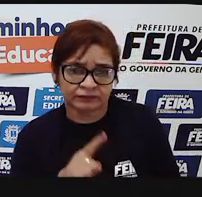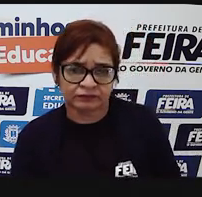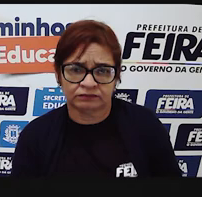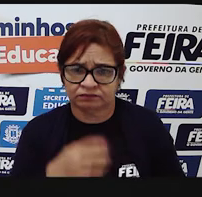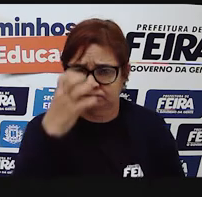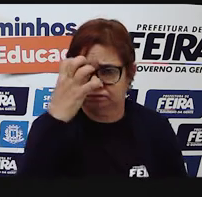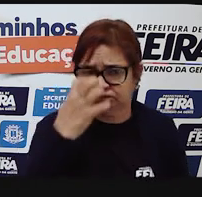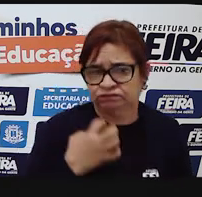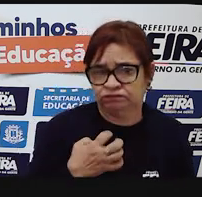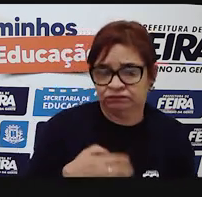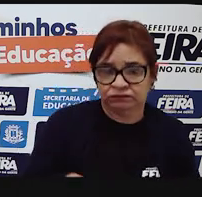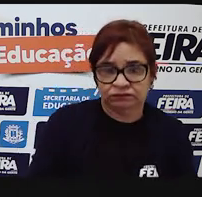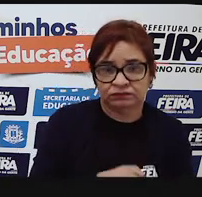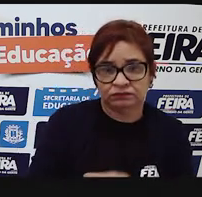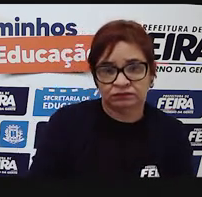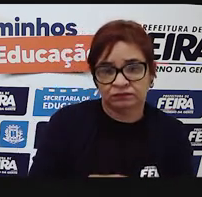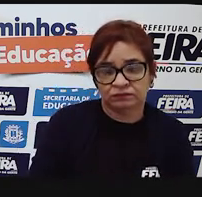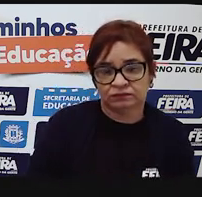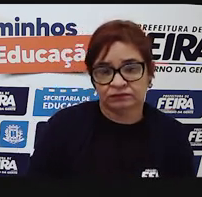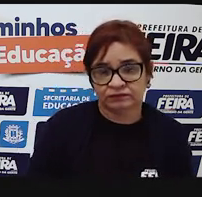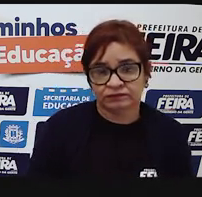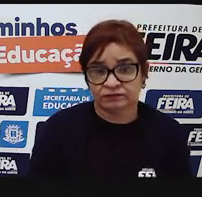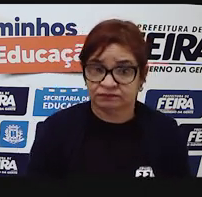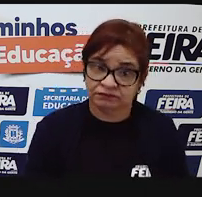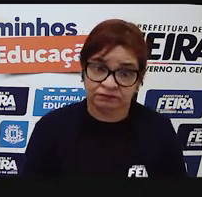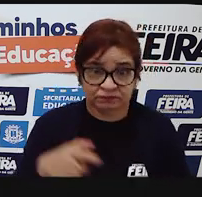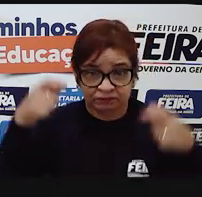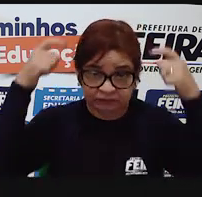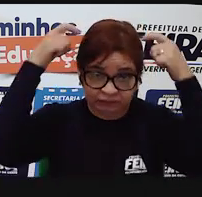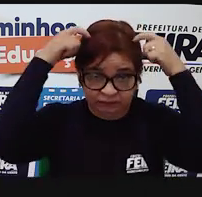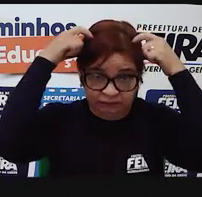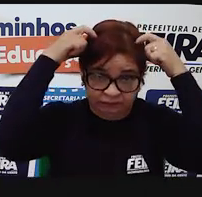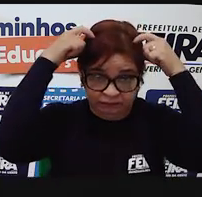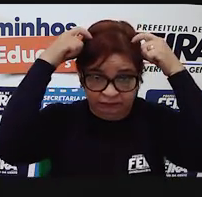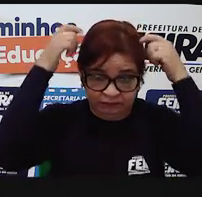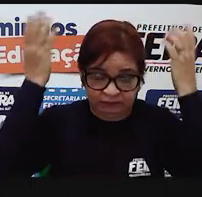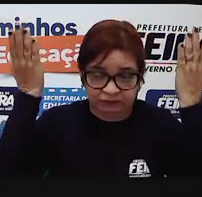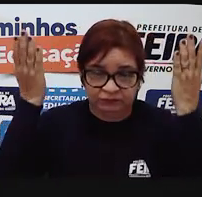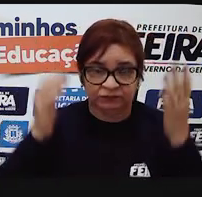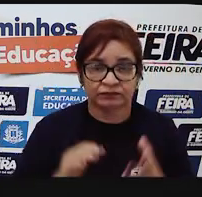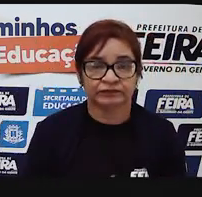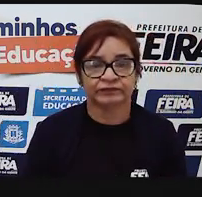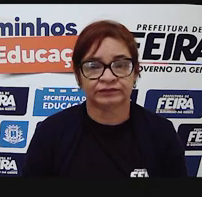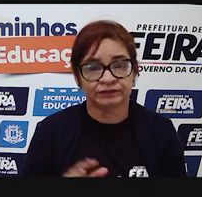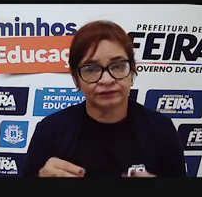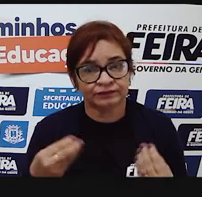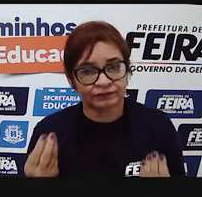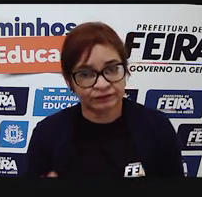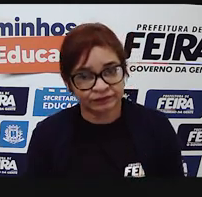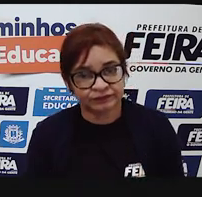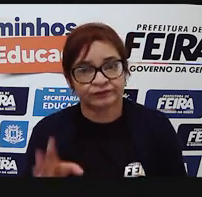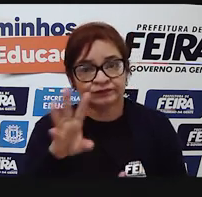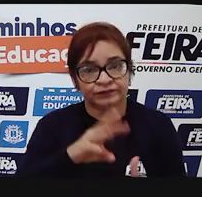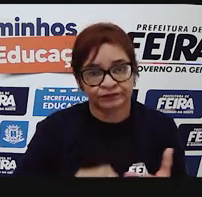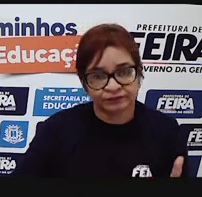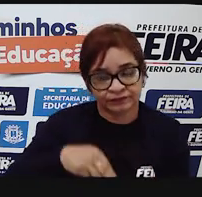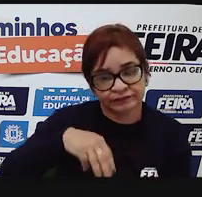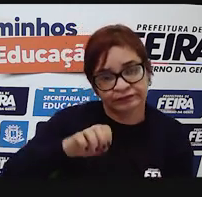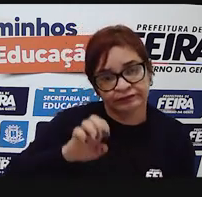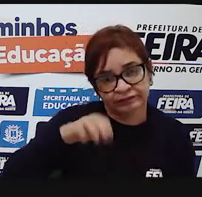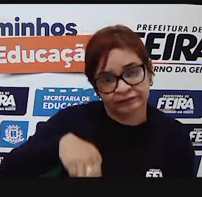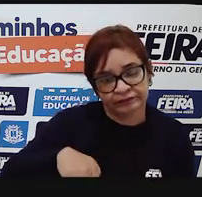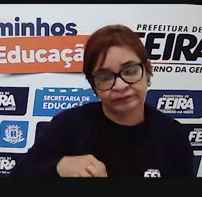anda de cara fechada na rua. Estou na rua, não estou na disco. Então, o meme, ele varia